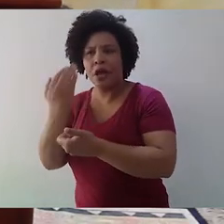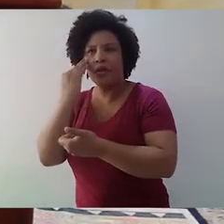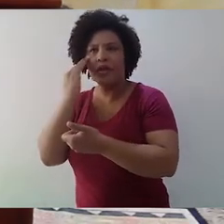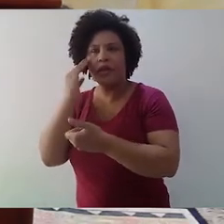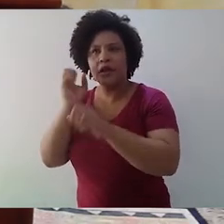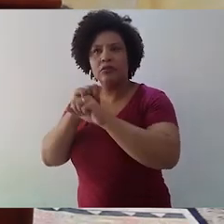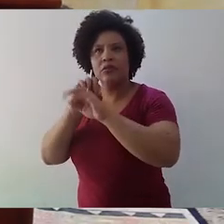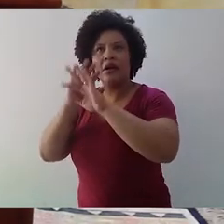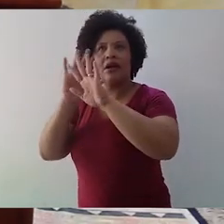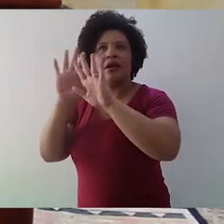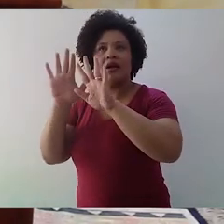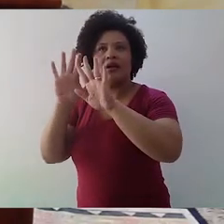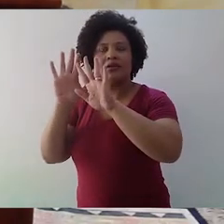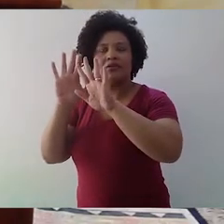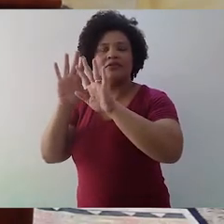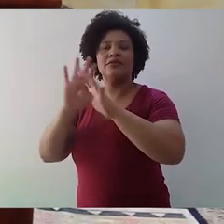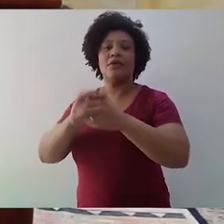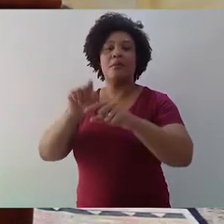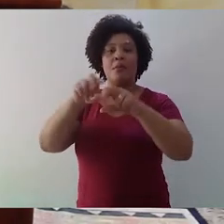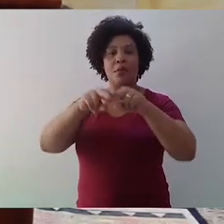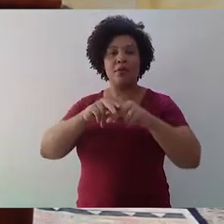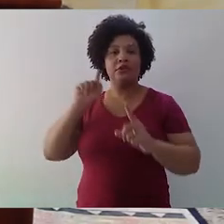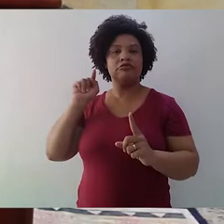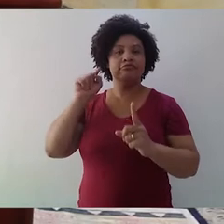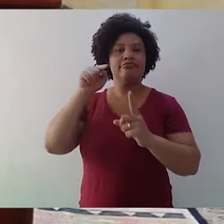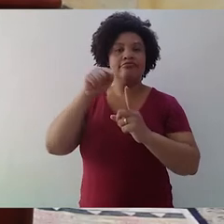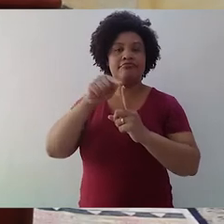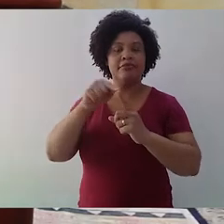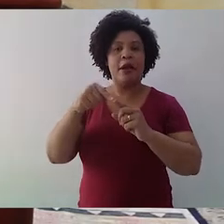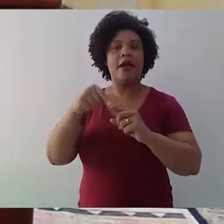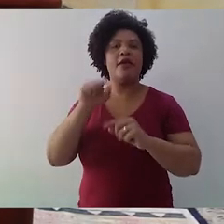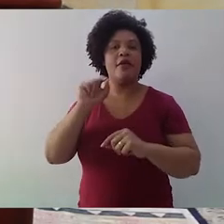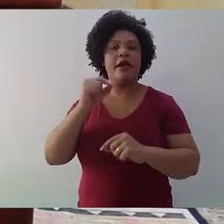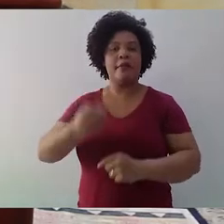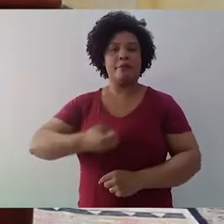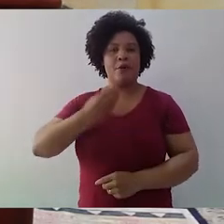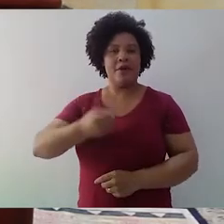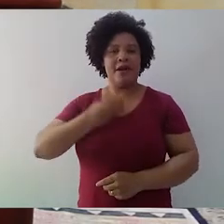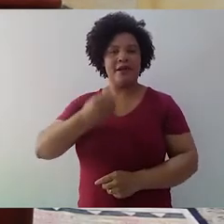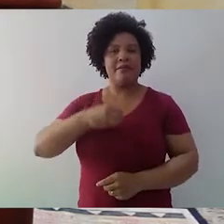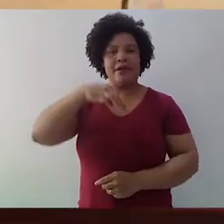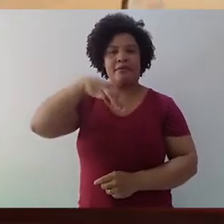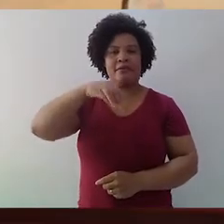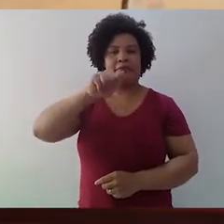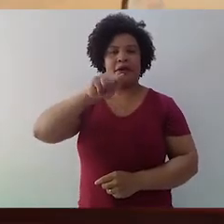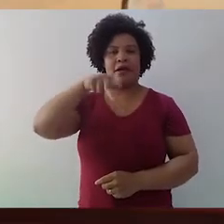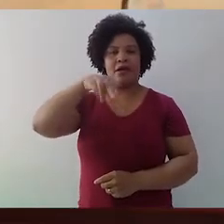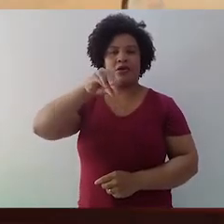arte não existisse. A esse propósito, cabe lembrar o poema do nosso Manuel de Barros.